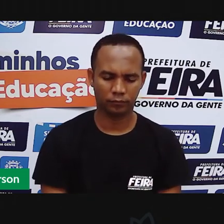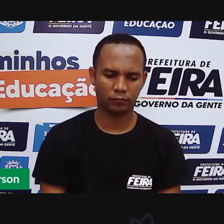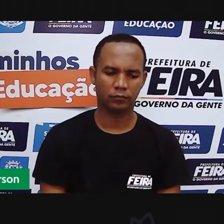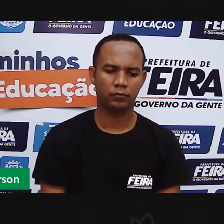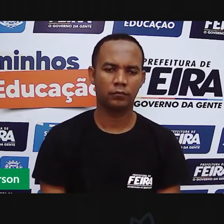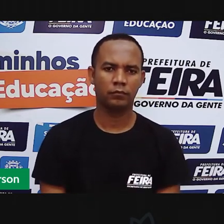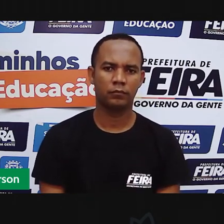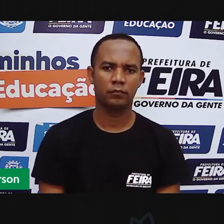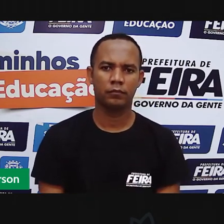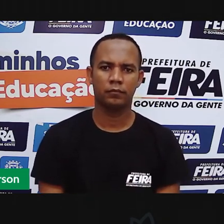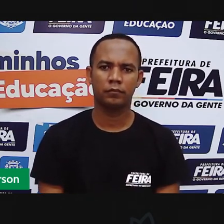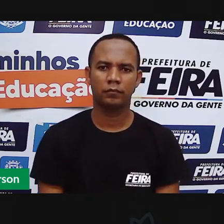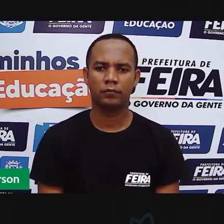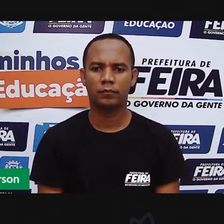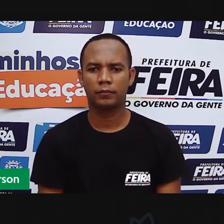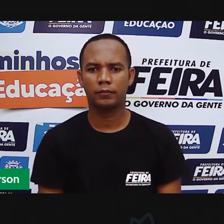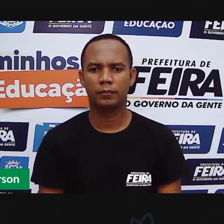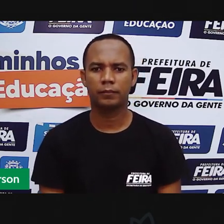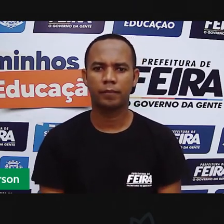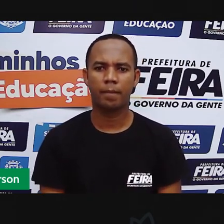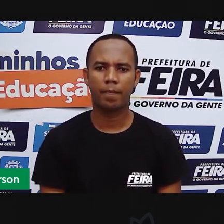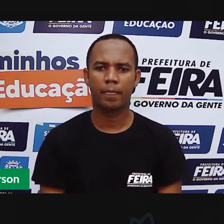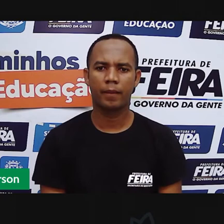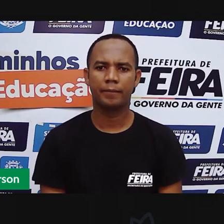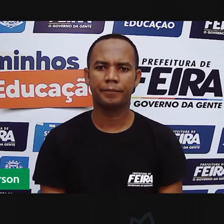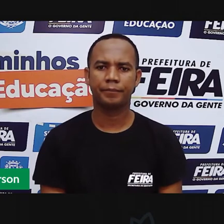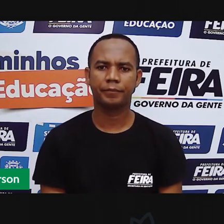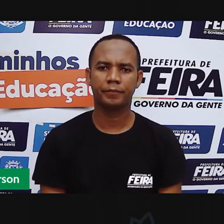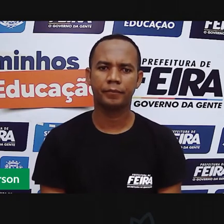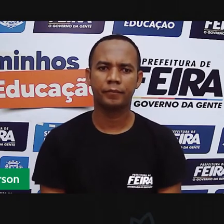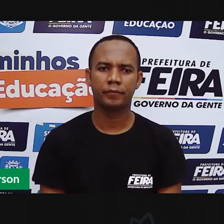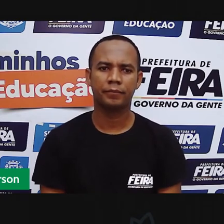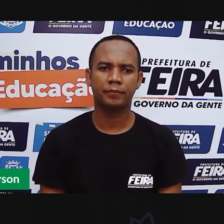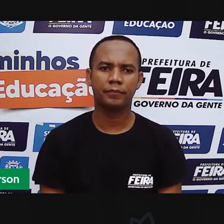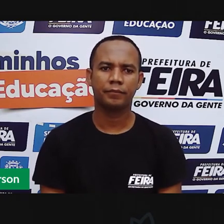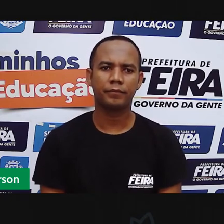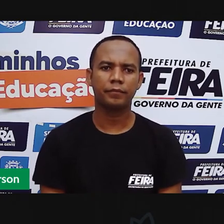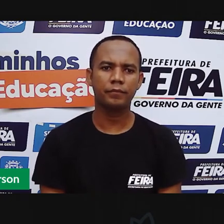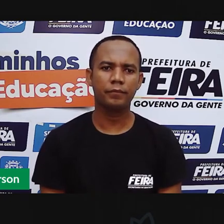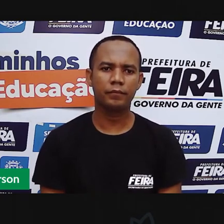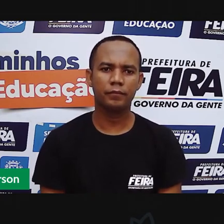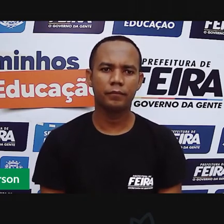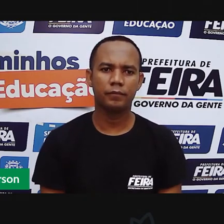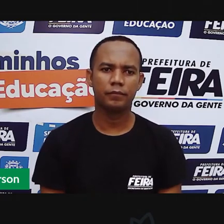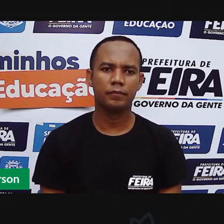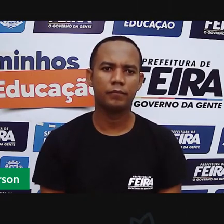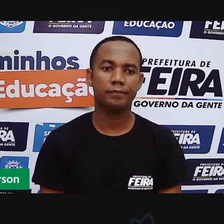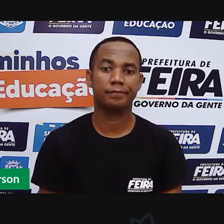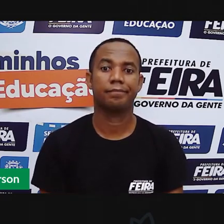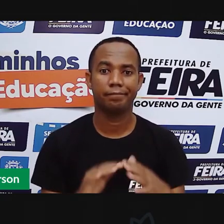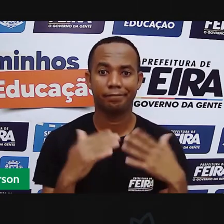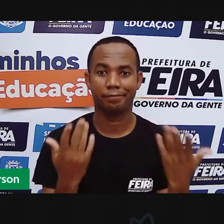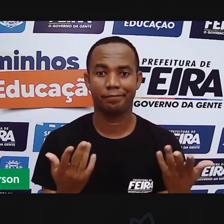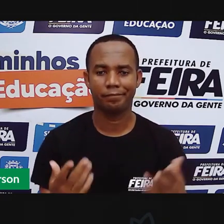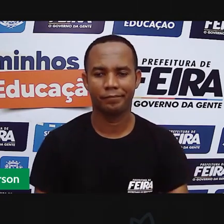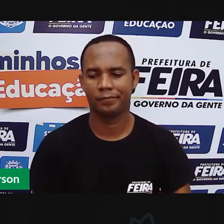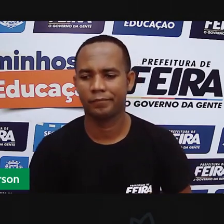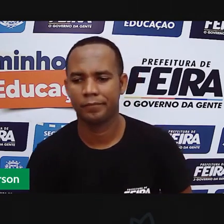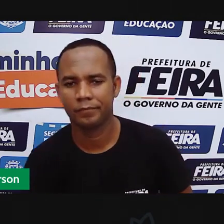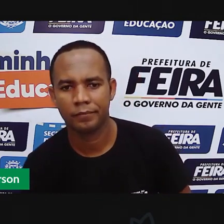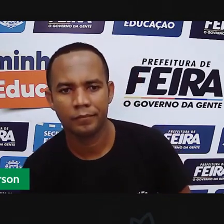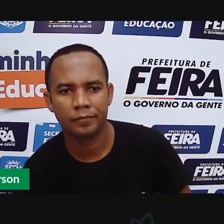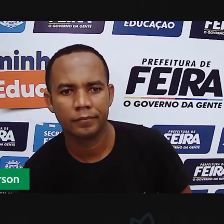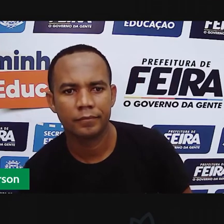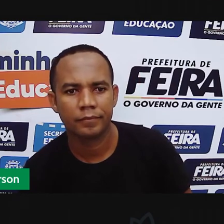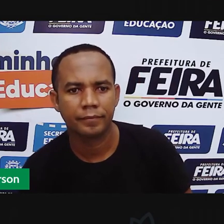Aqui, a sua criatividade vai falar mais alto. Esse era o nosso desafio, ó. A nossa